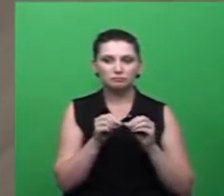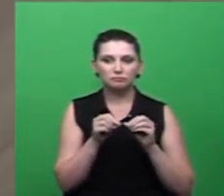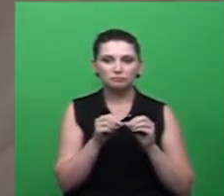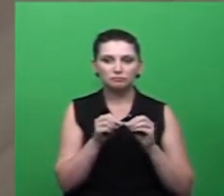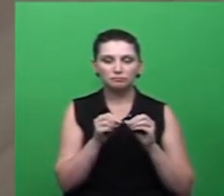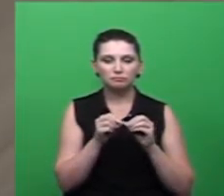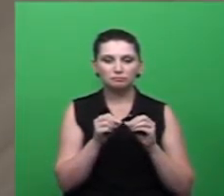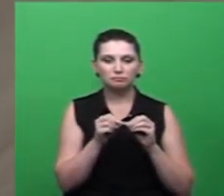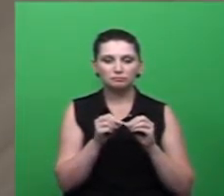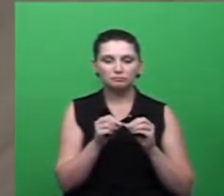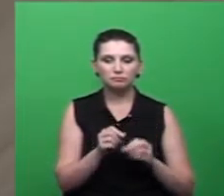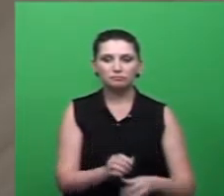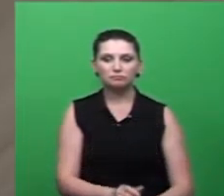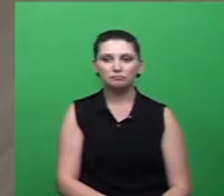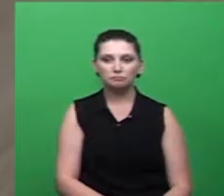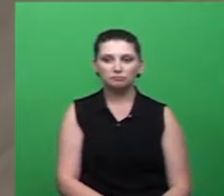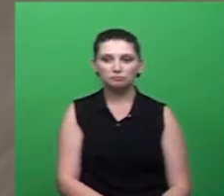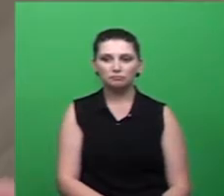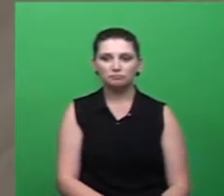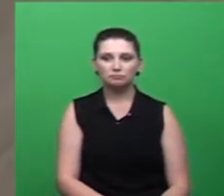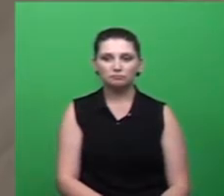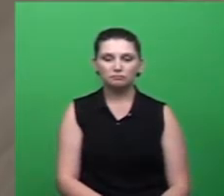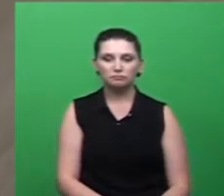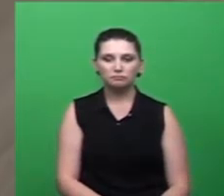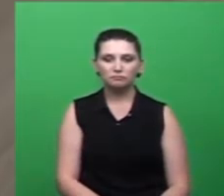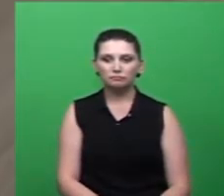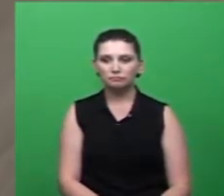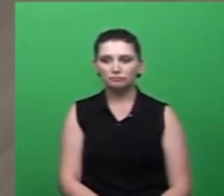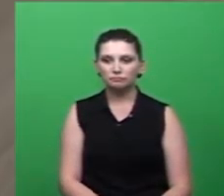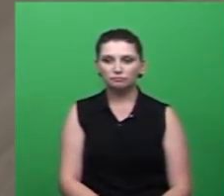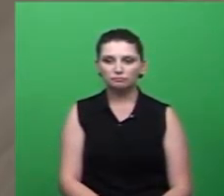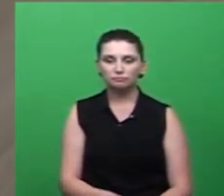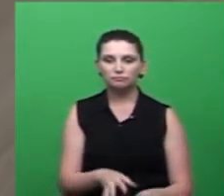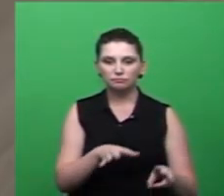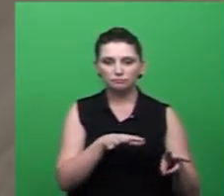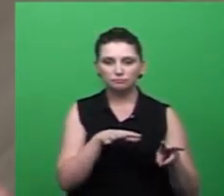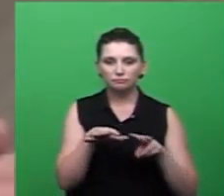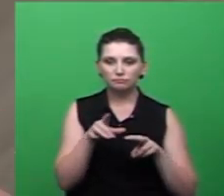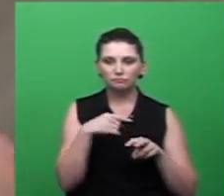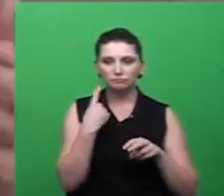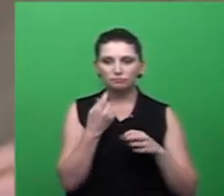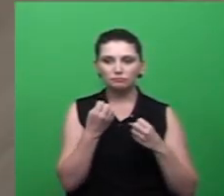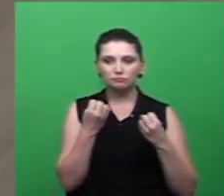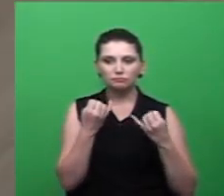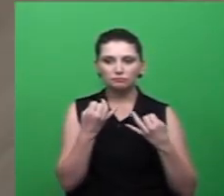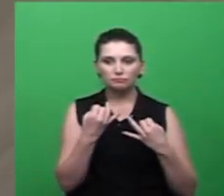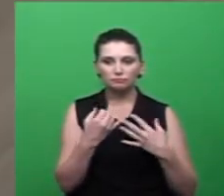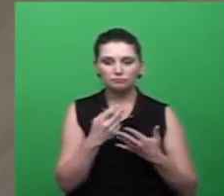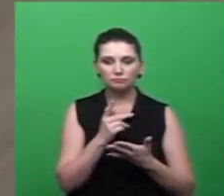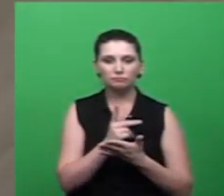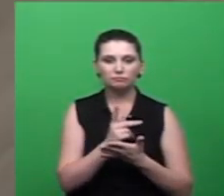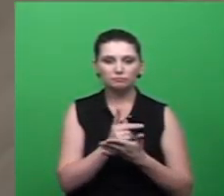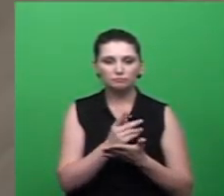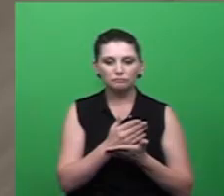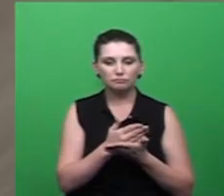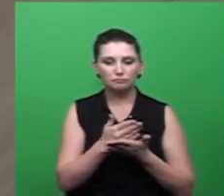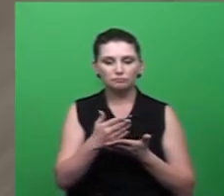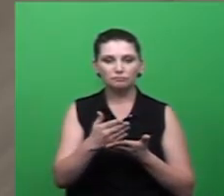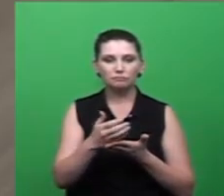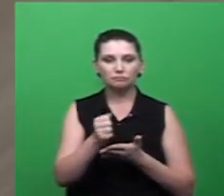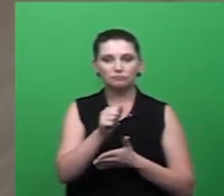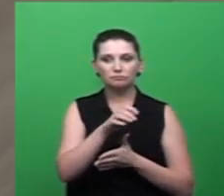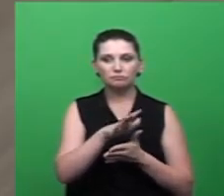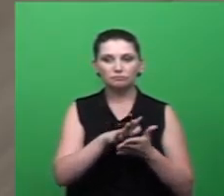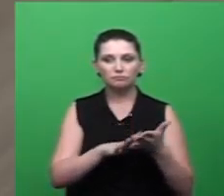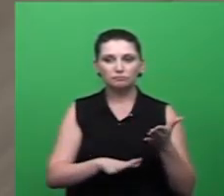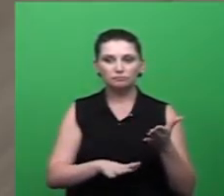desenvolveu ao longo dessa semana de mobilização, e também vai continuar desenvolvendo ao